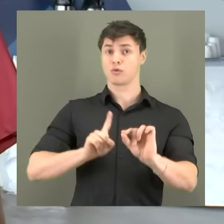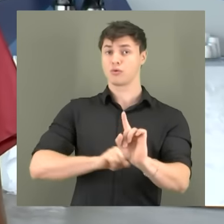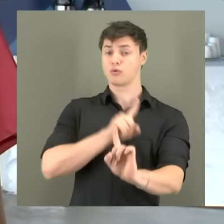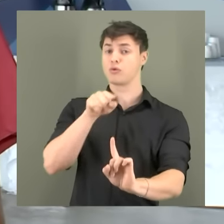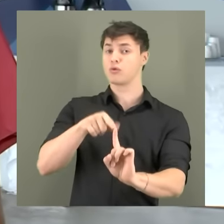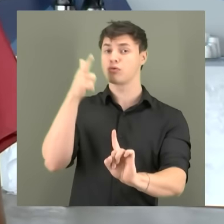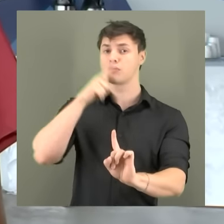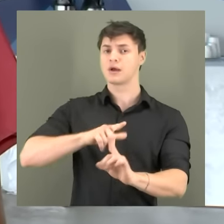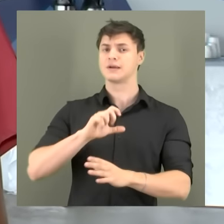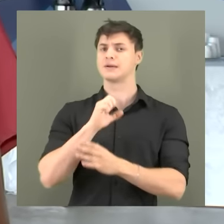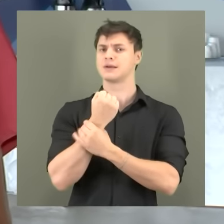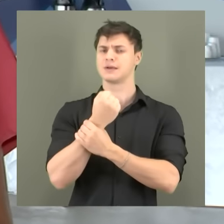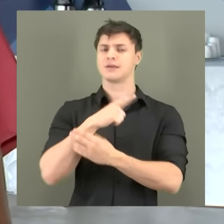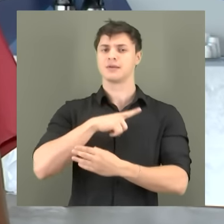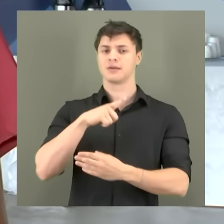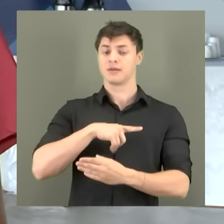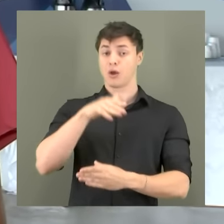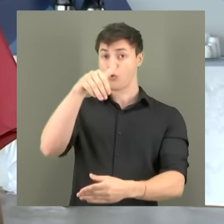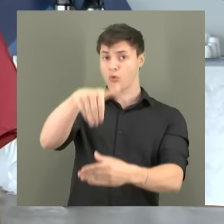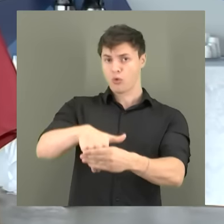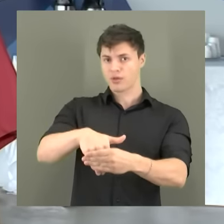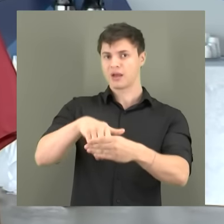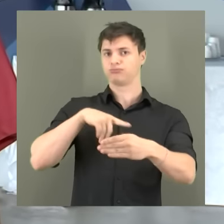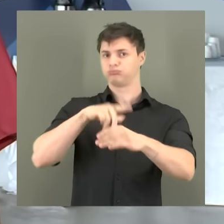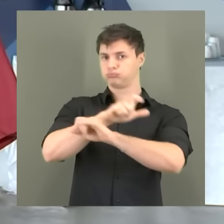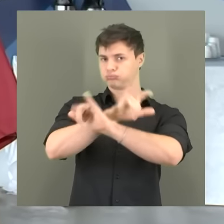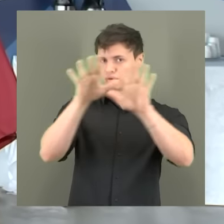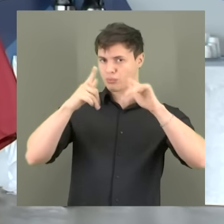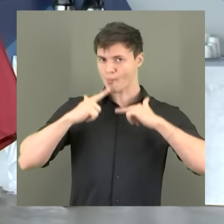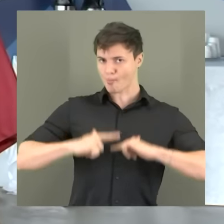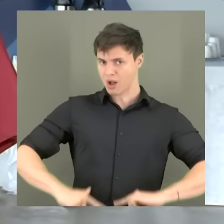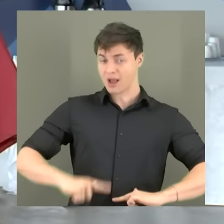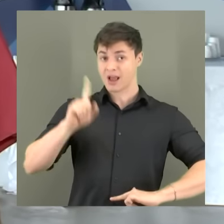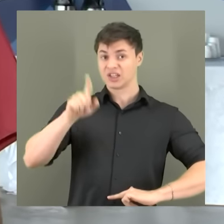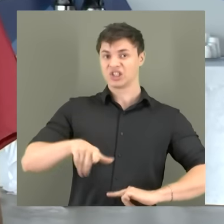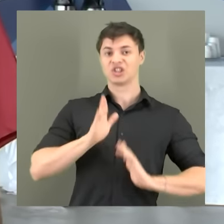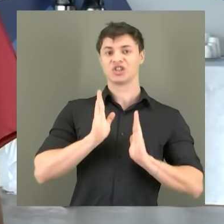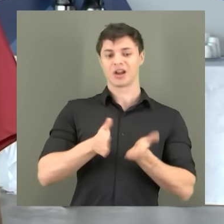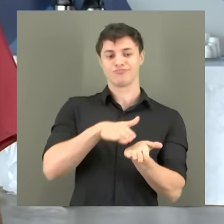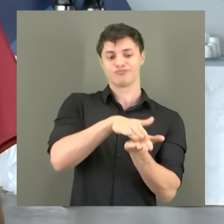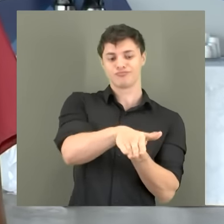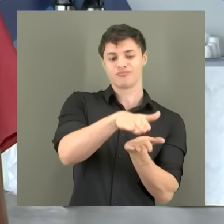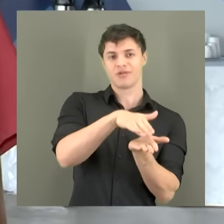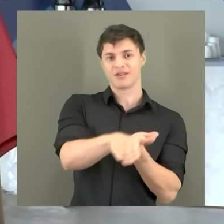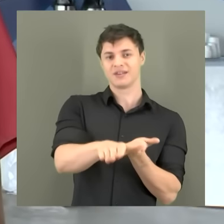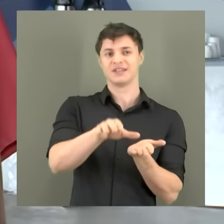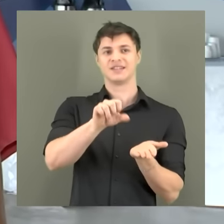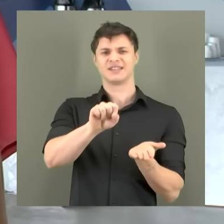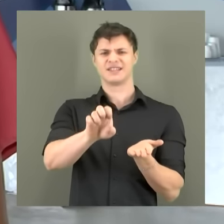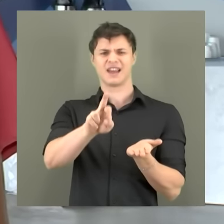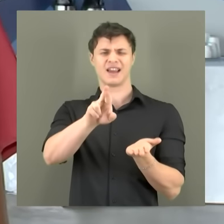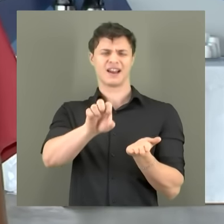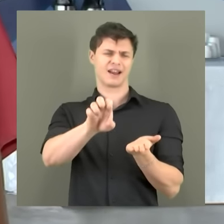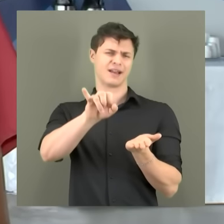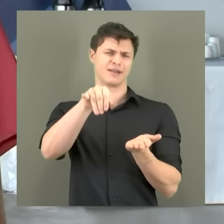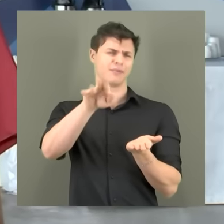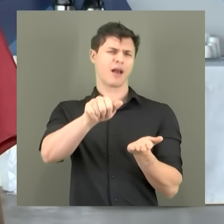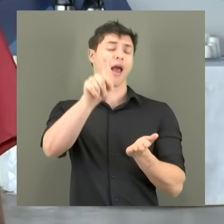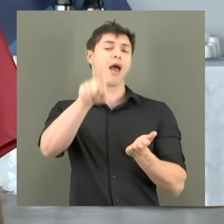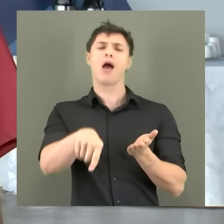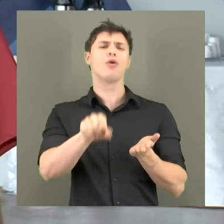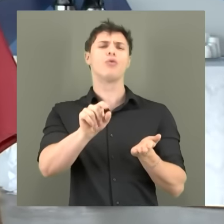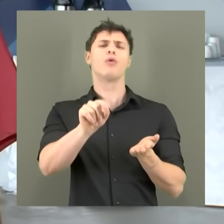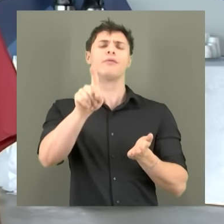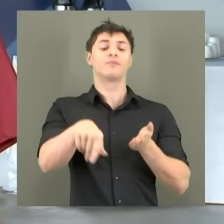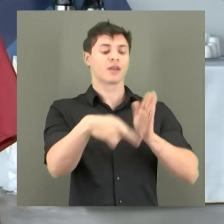a lisura das urnas eletrônicas já foi impressa a chamada zerésima. É uma espécie de relatório que